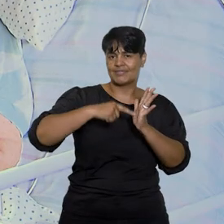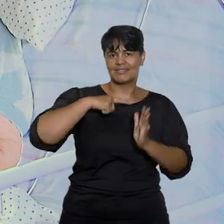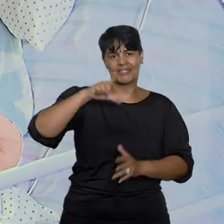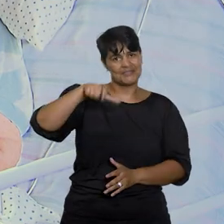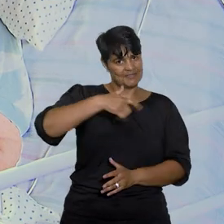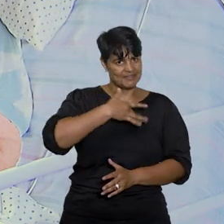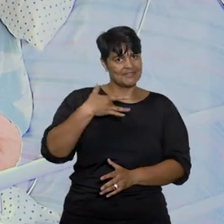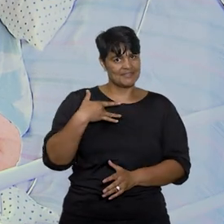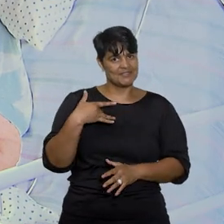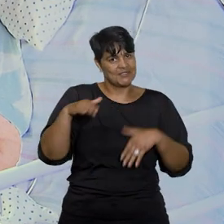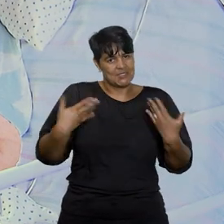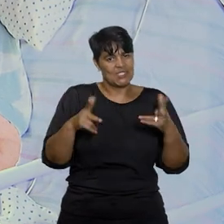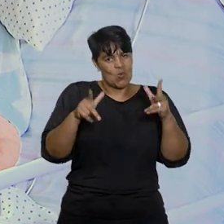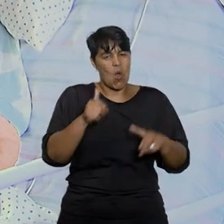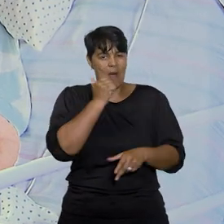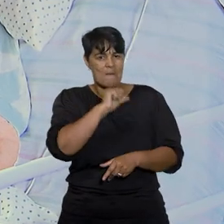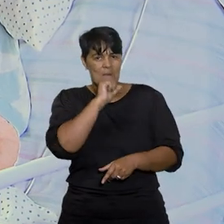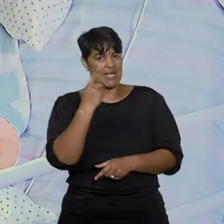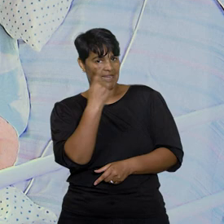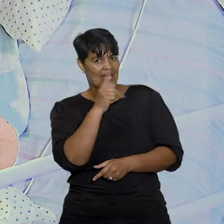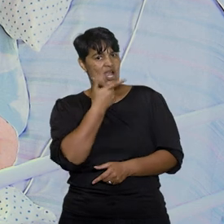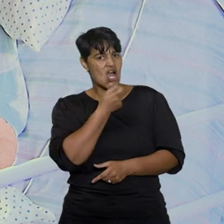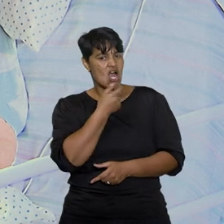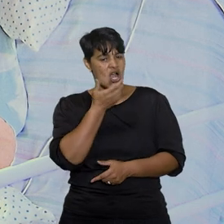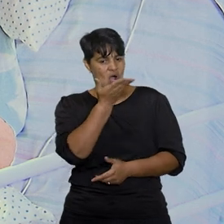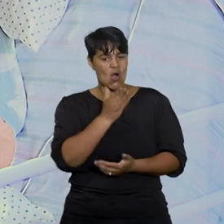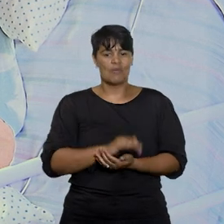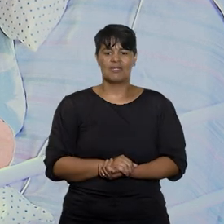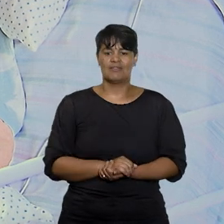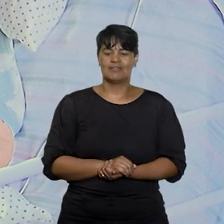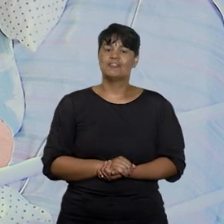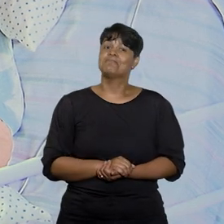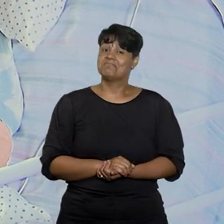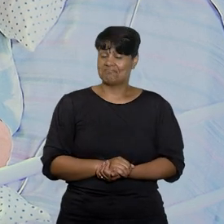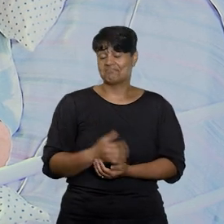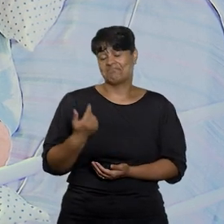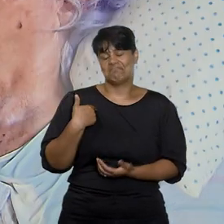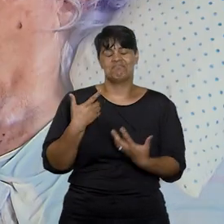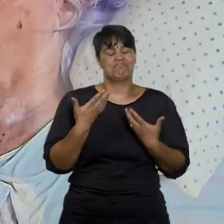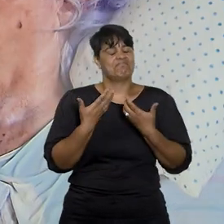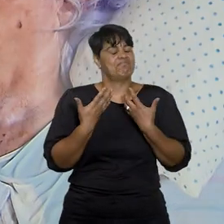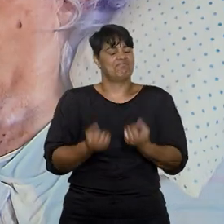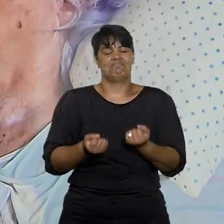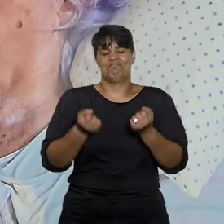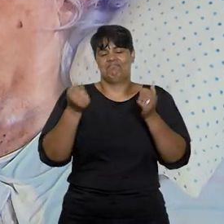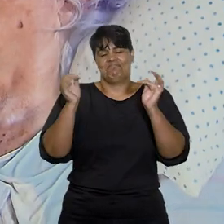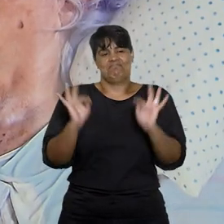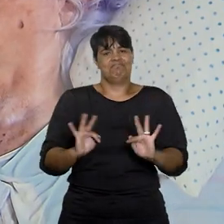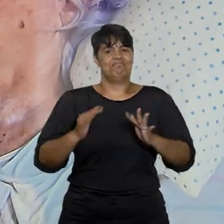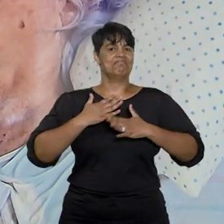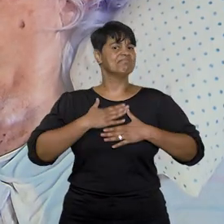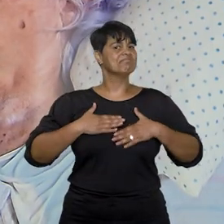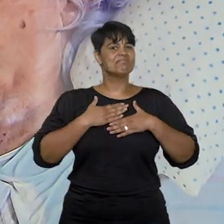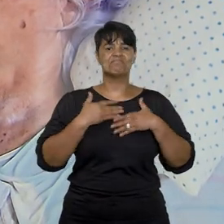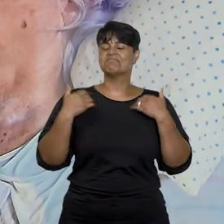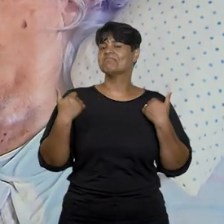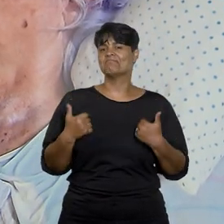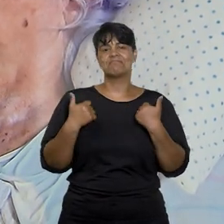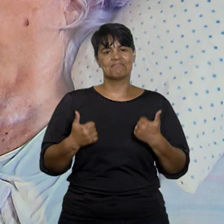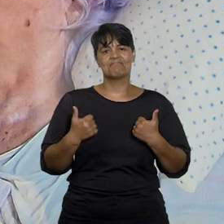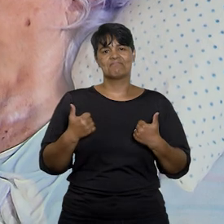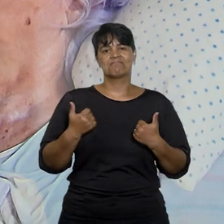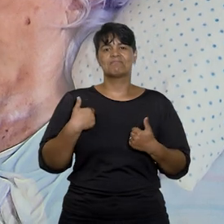como a mãe do jornalista Jefferson Pedrosa. Para mim já é um primeiro passo. Veio, de certa forma,